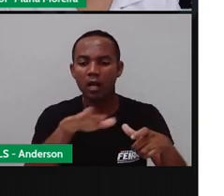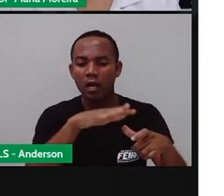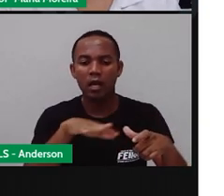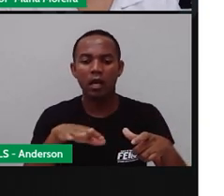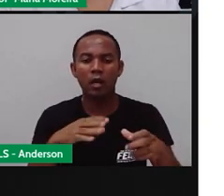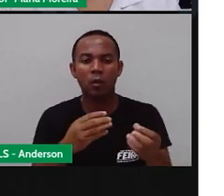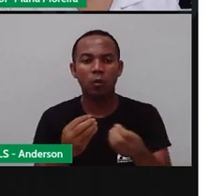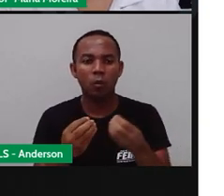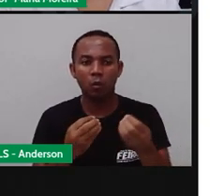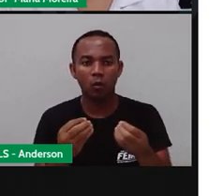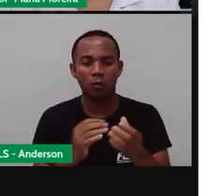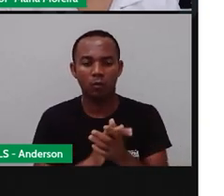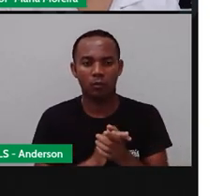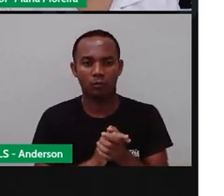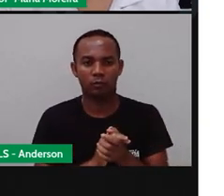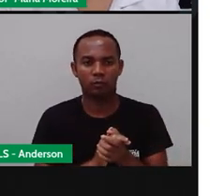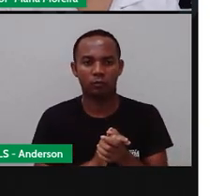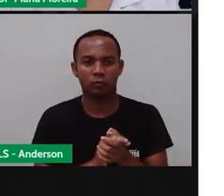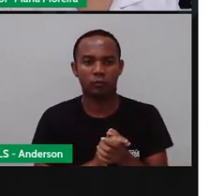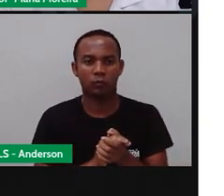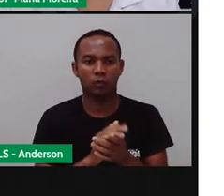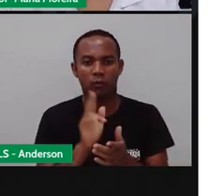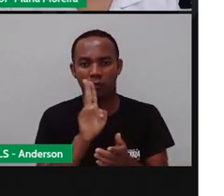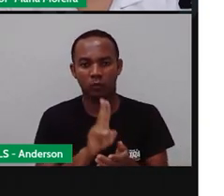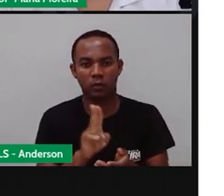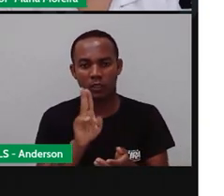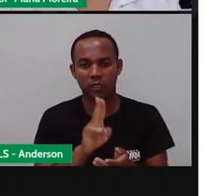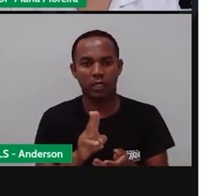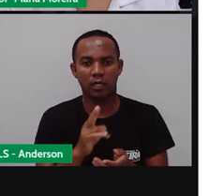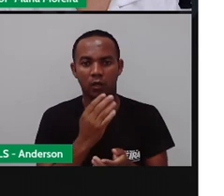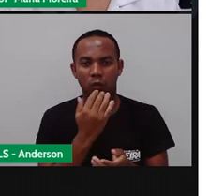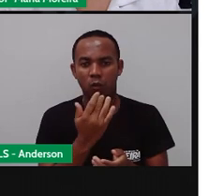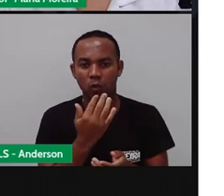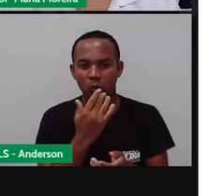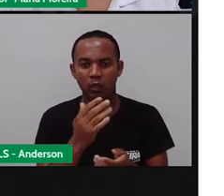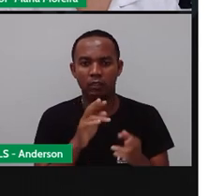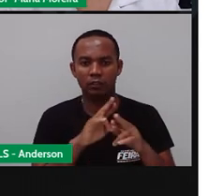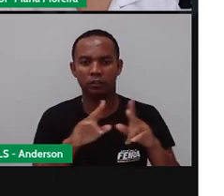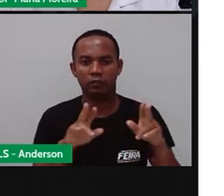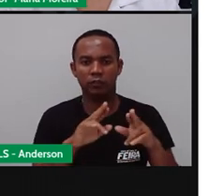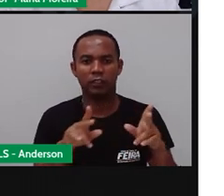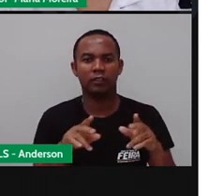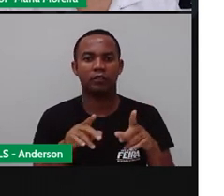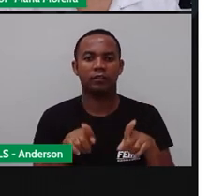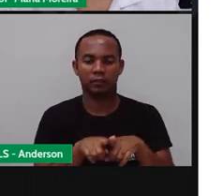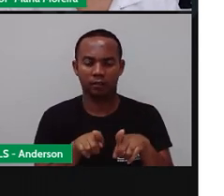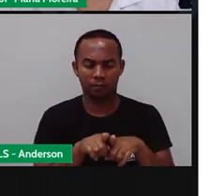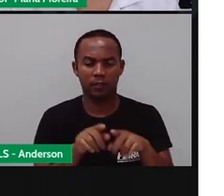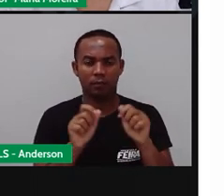Mais rural Aproveito para utilizar O que? Tons terrosos Você sabe o que é um tom terroso, Anderson?